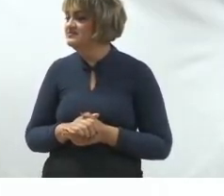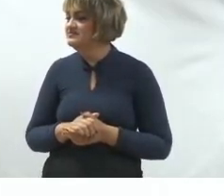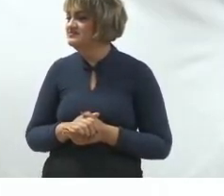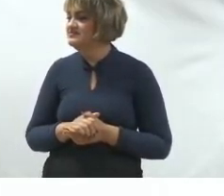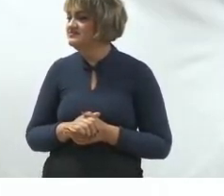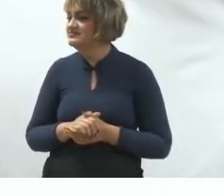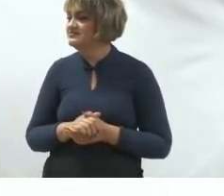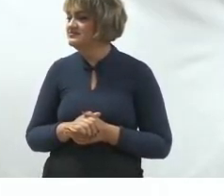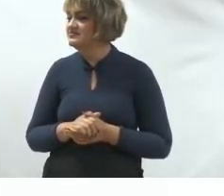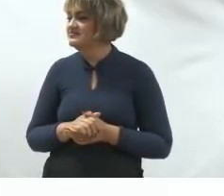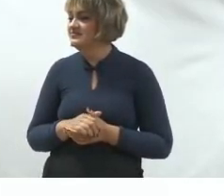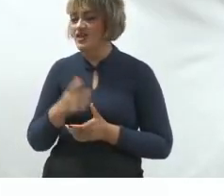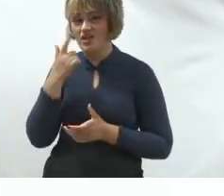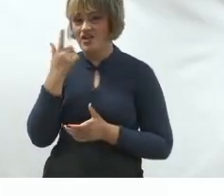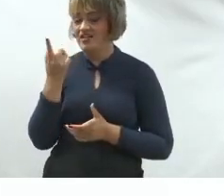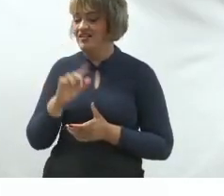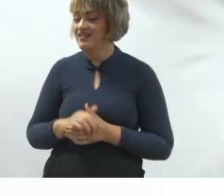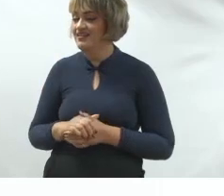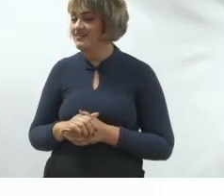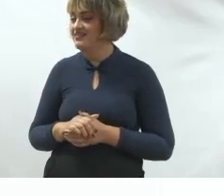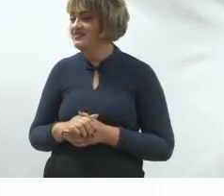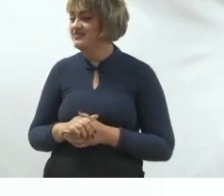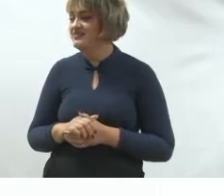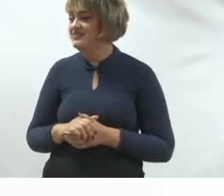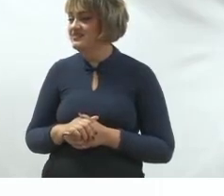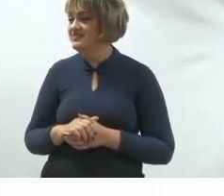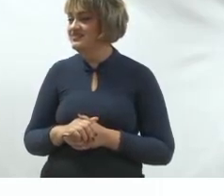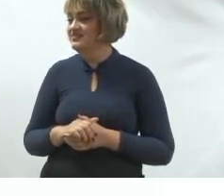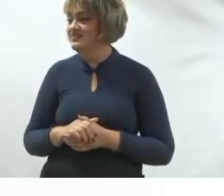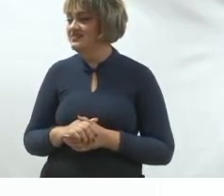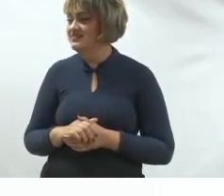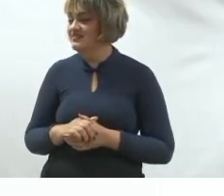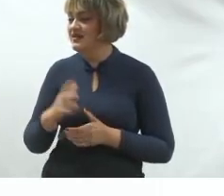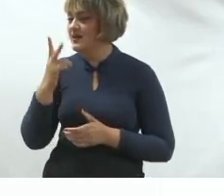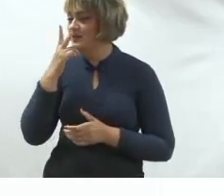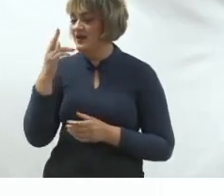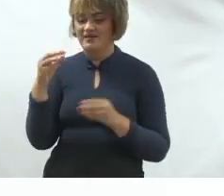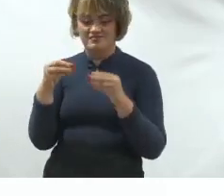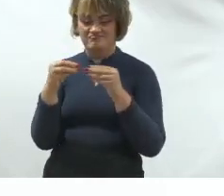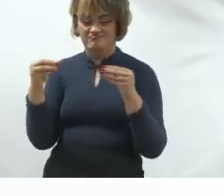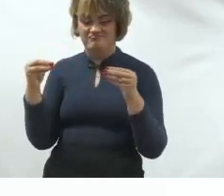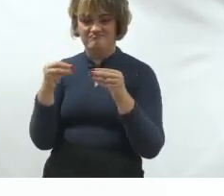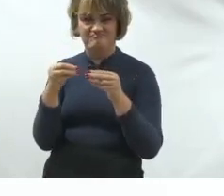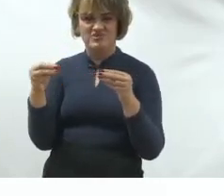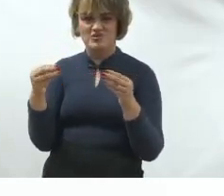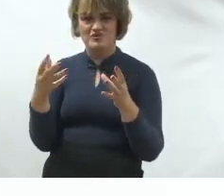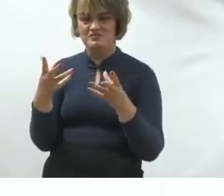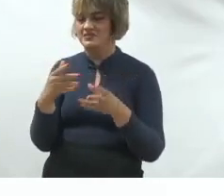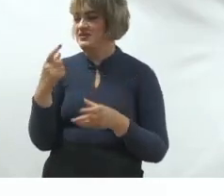Minimalista. Olha isso. Nem parece que tem tampa. Olha só. Qualidade também.